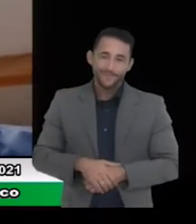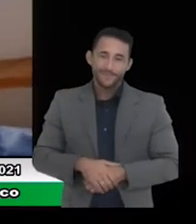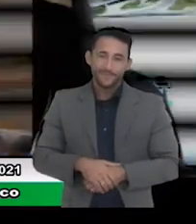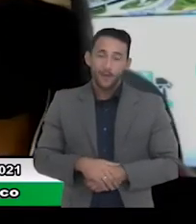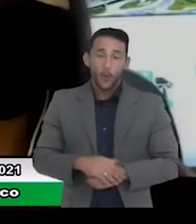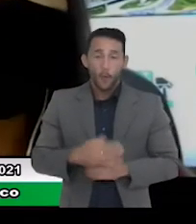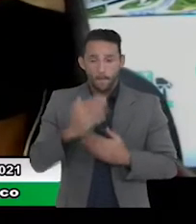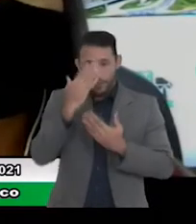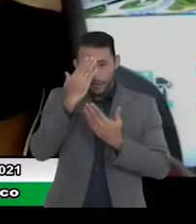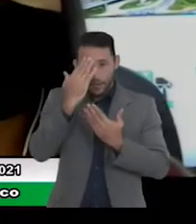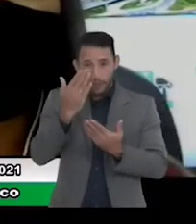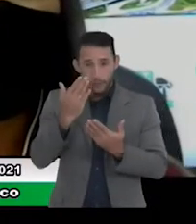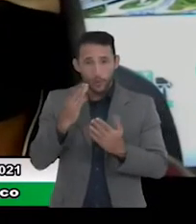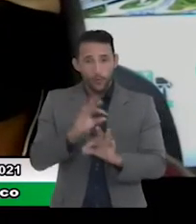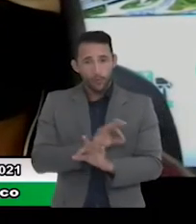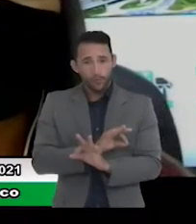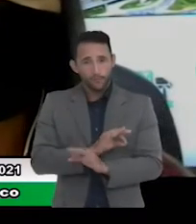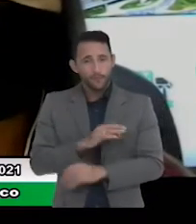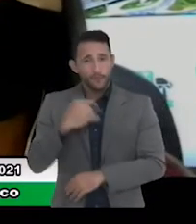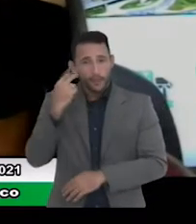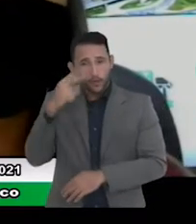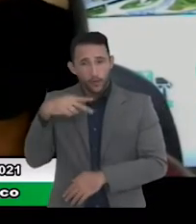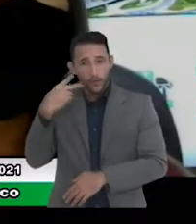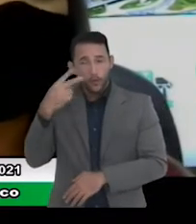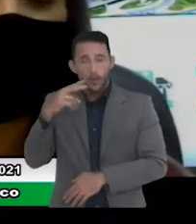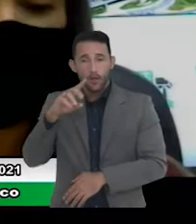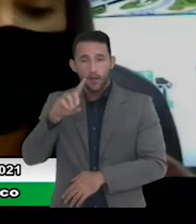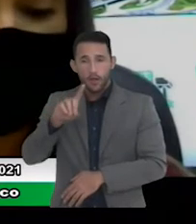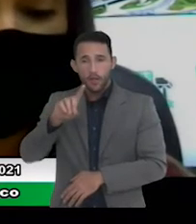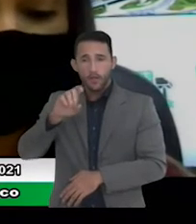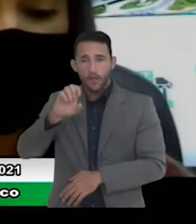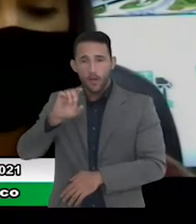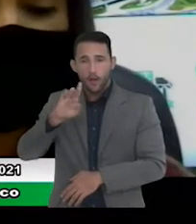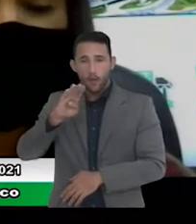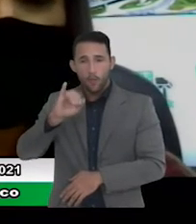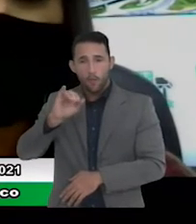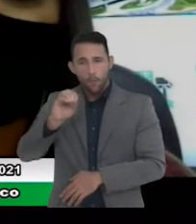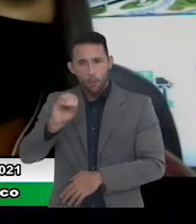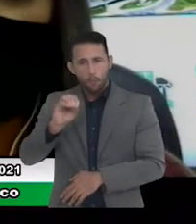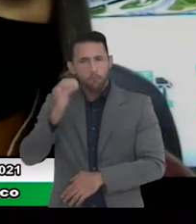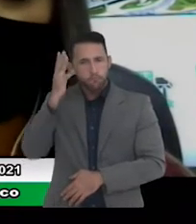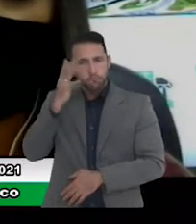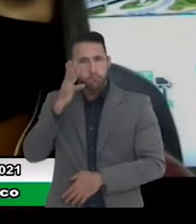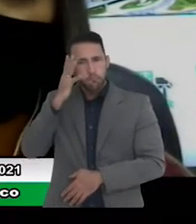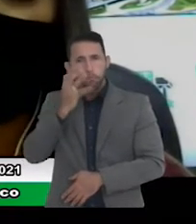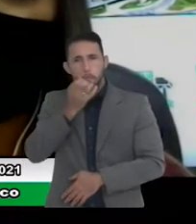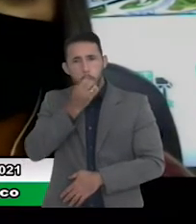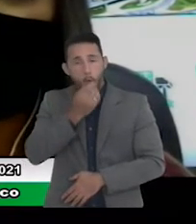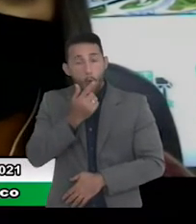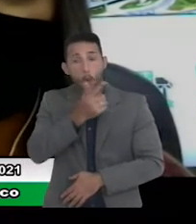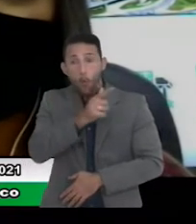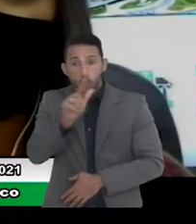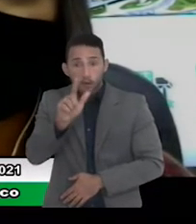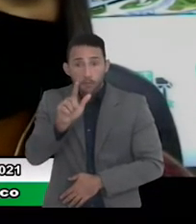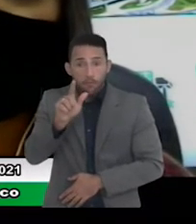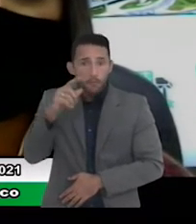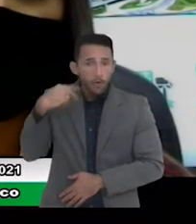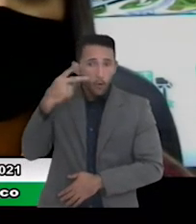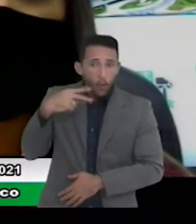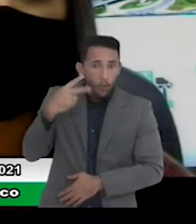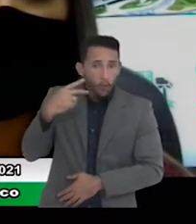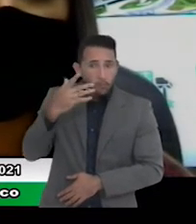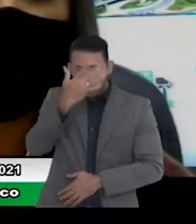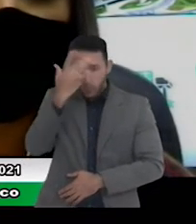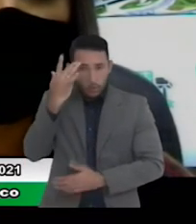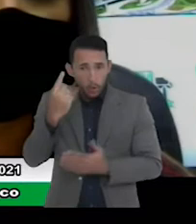Obrigada excelentíssimo vereador Débio Teruel pelas suas palavras temos mais alguém que gostaria